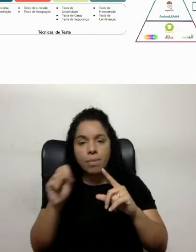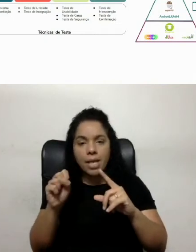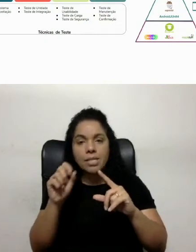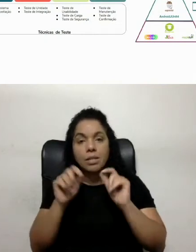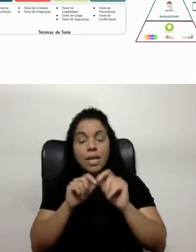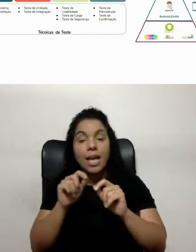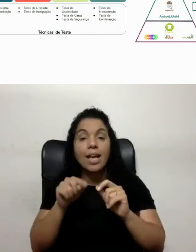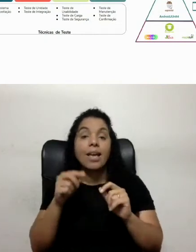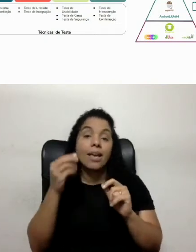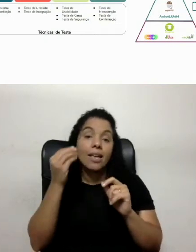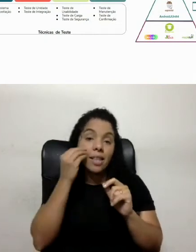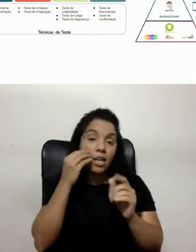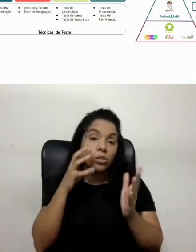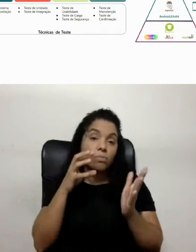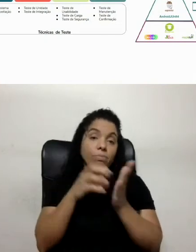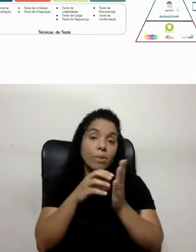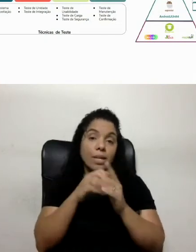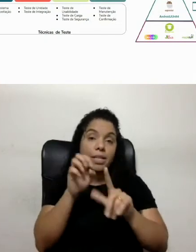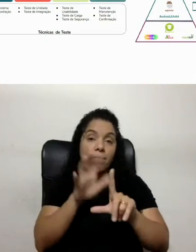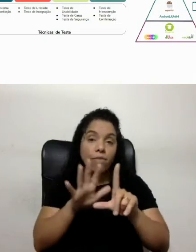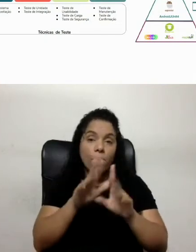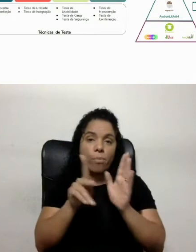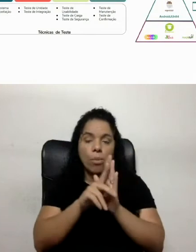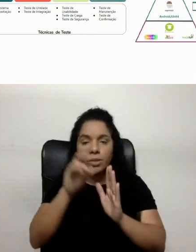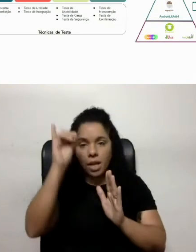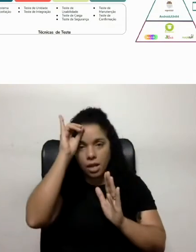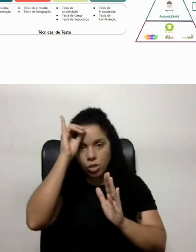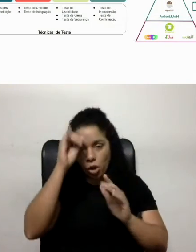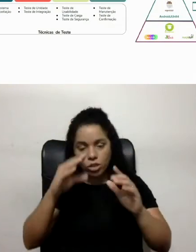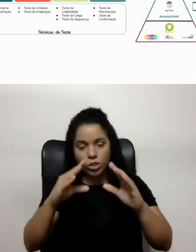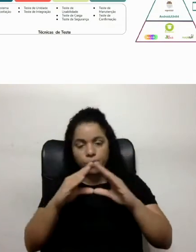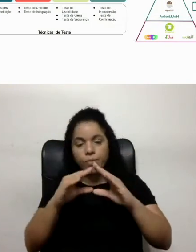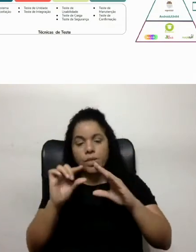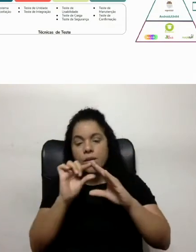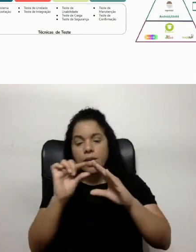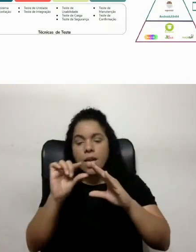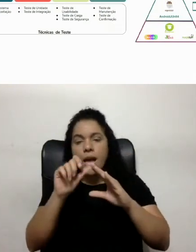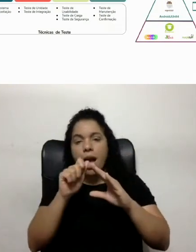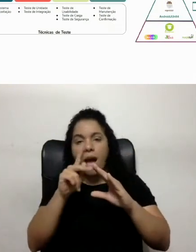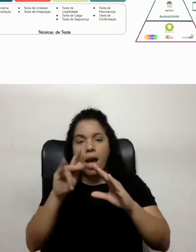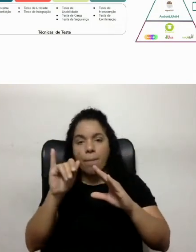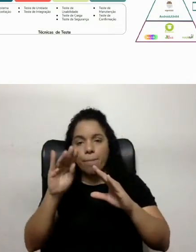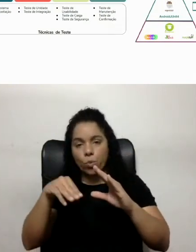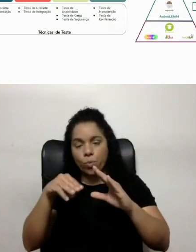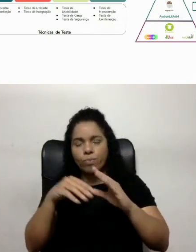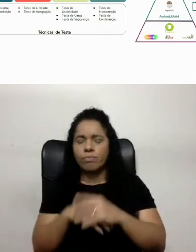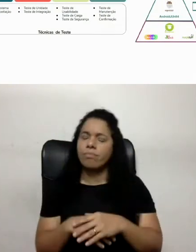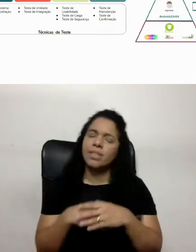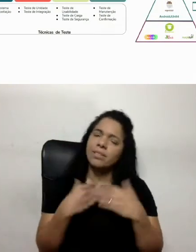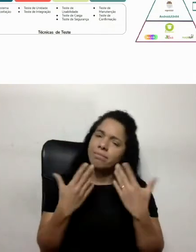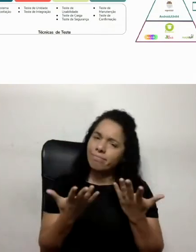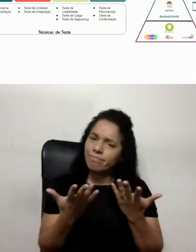Um teste, uma plataforma da Android, e por final, a gente tem o App, tá? Mas, afinal de contas,